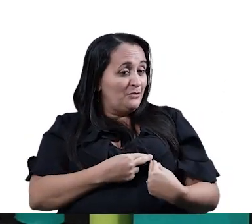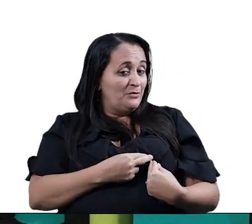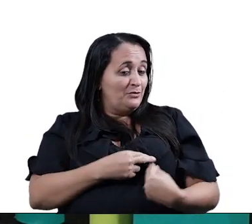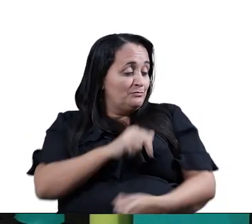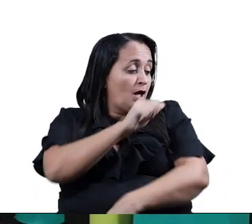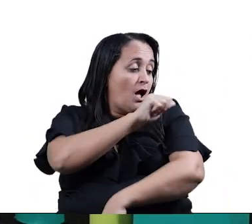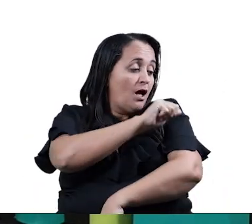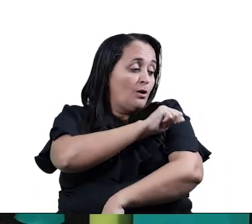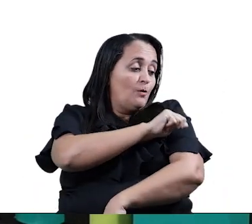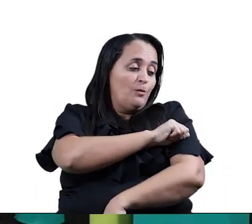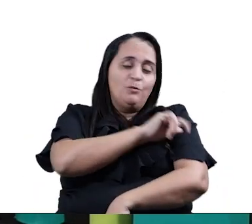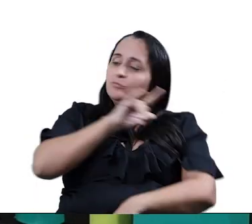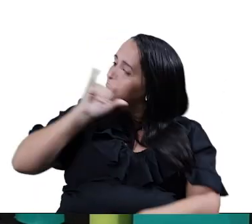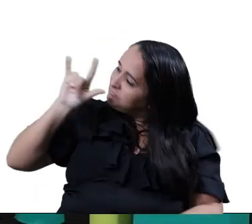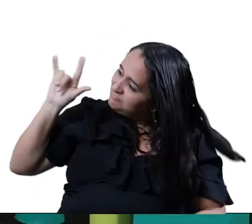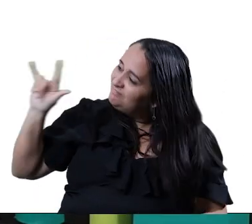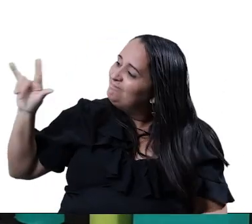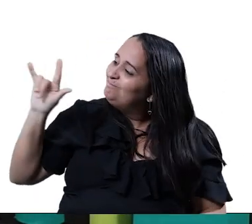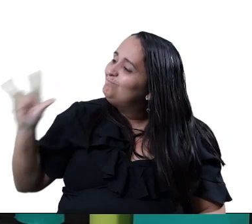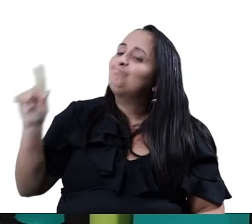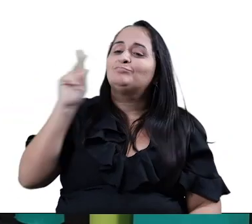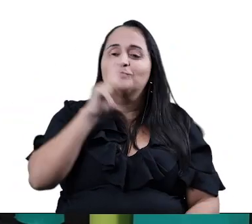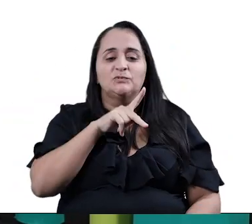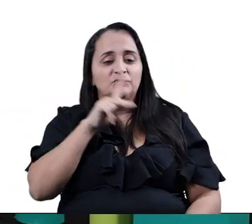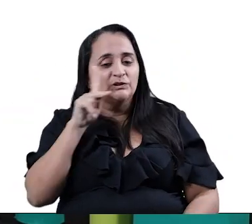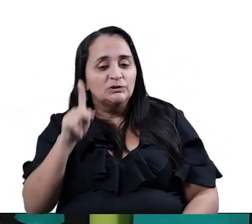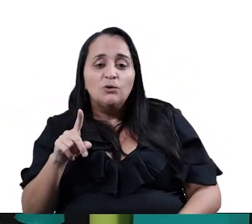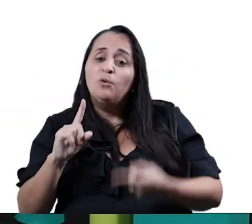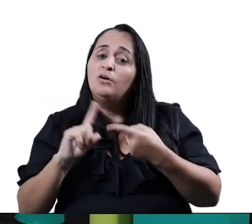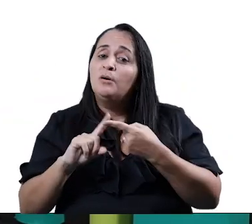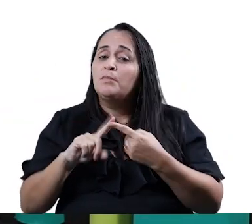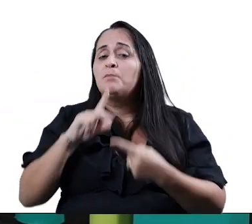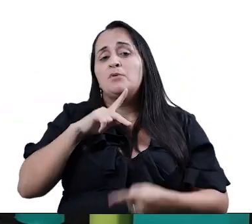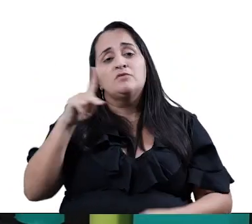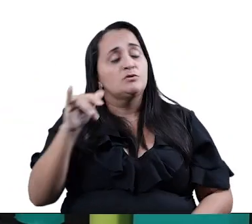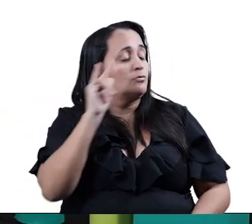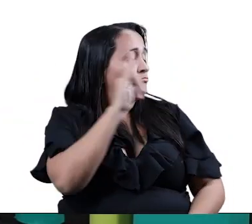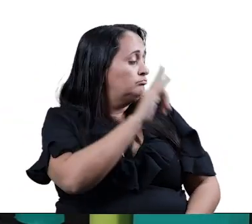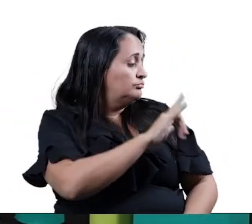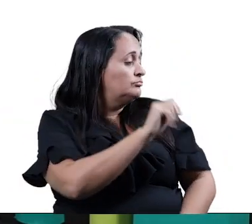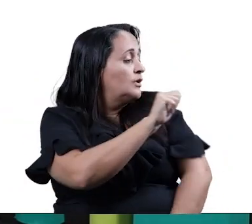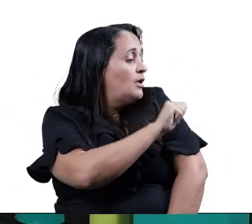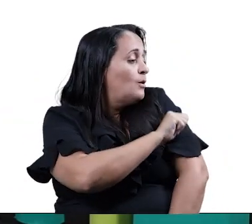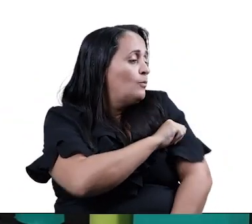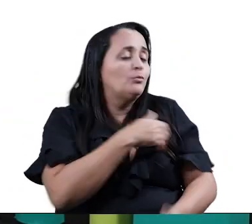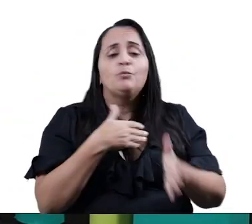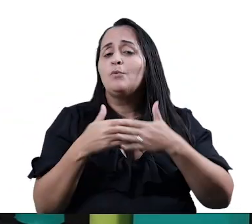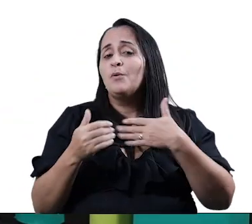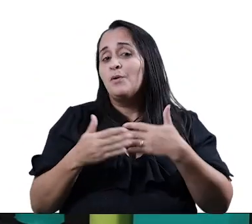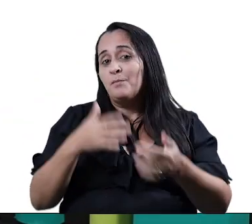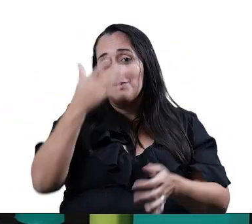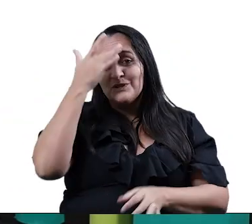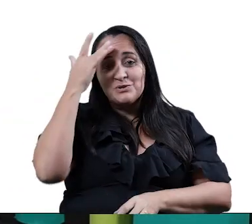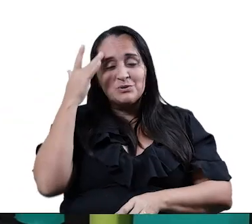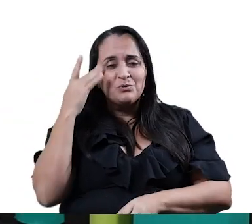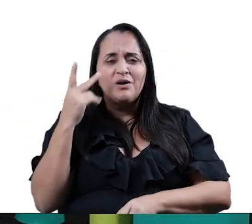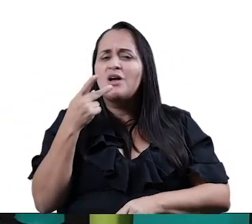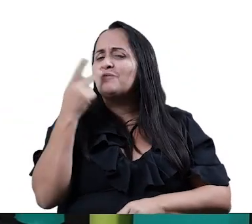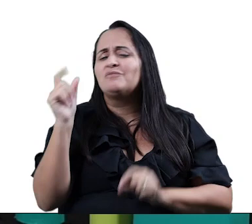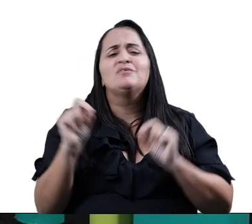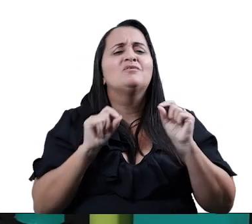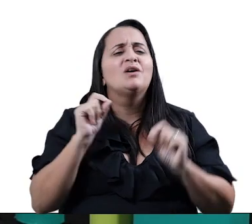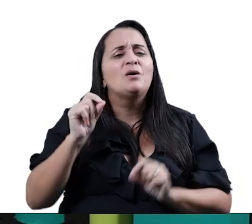aluno para um professor, de qualquer pessoa. Porque ela fala de amor, fala